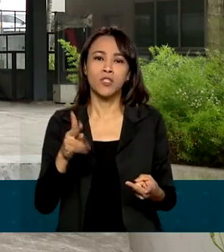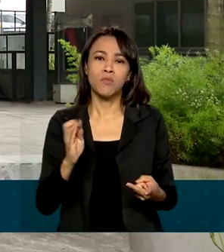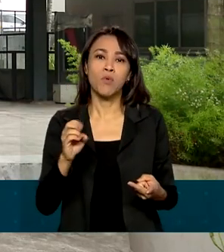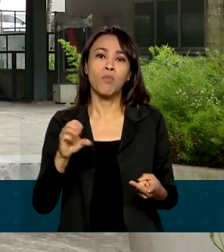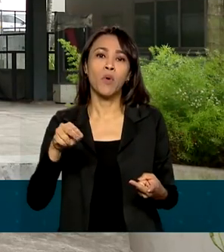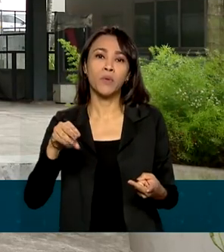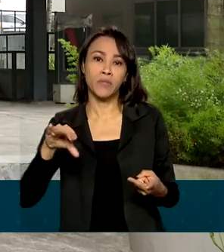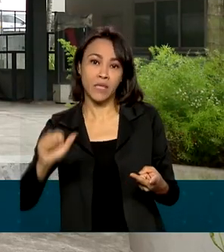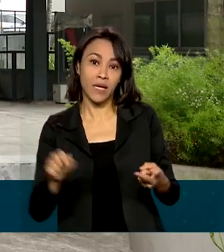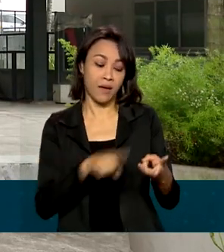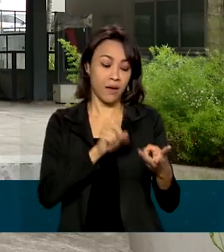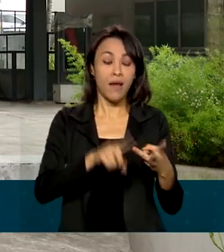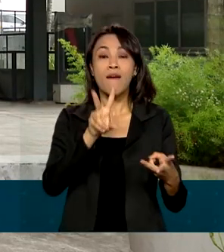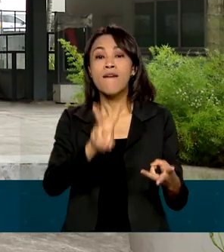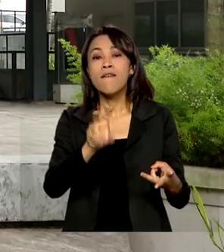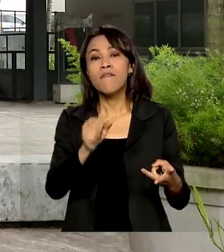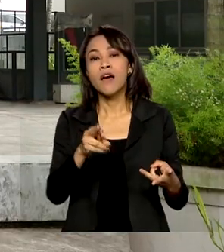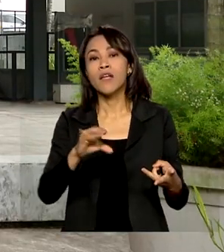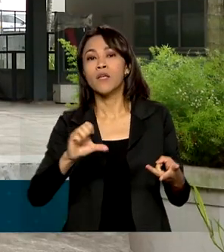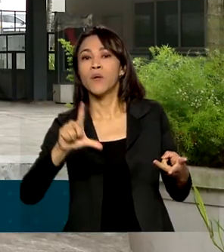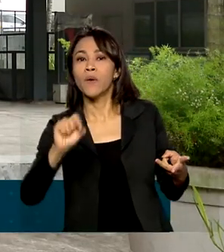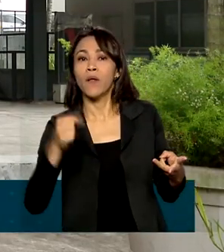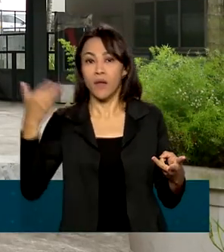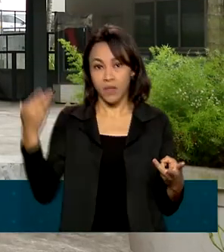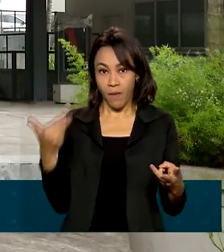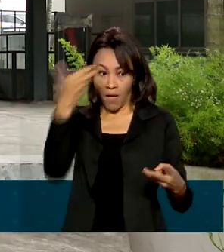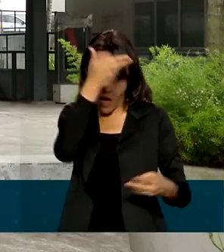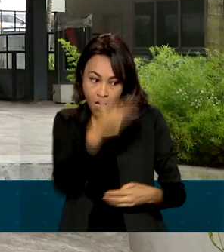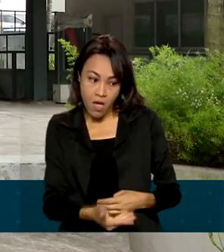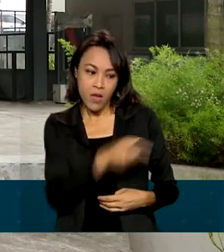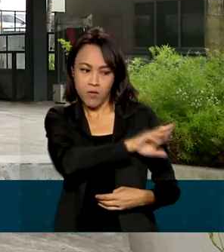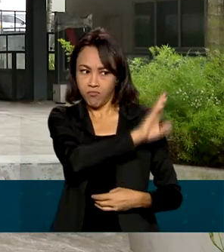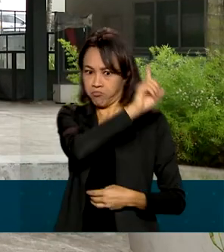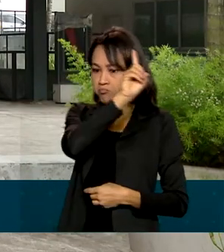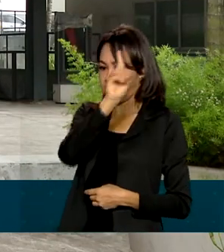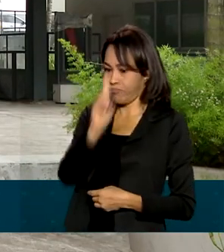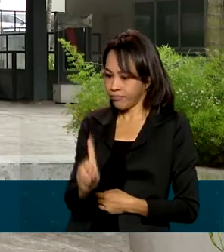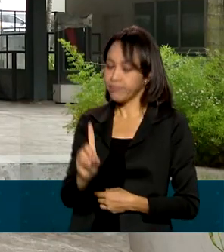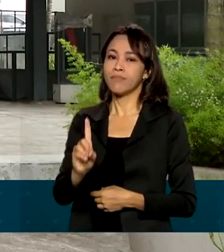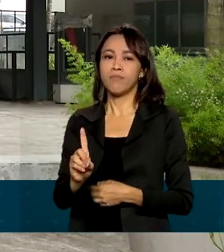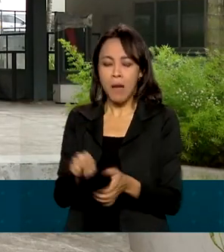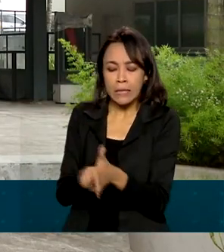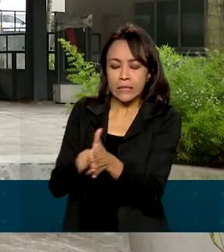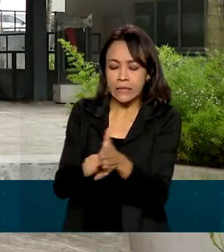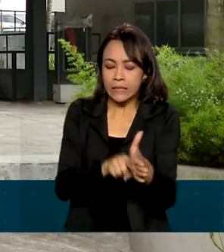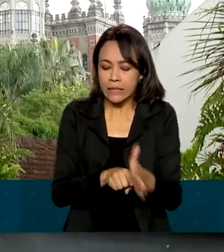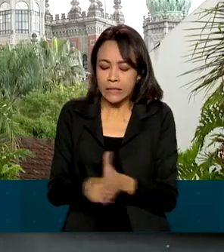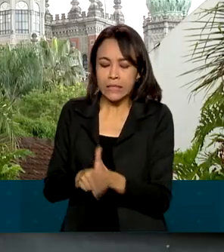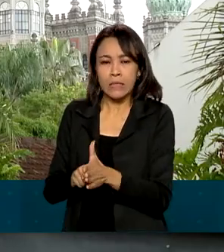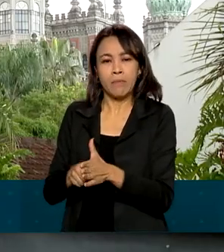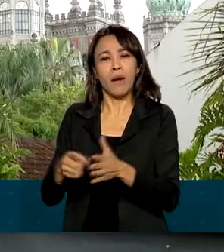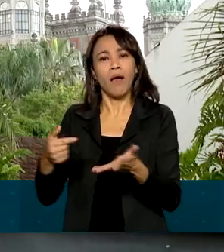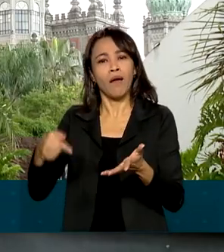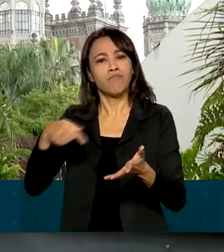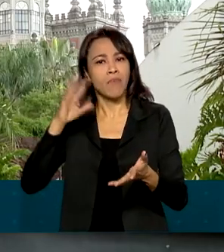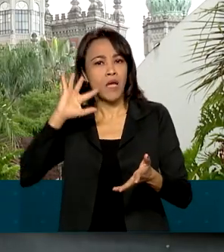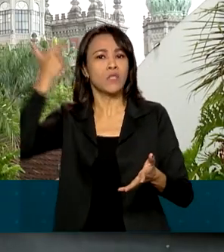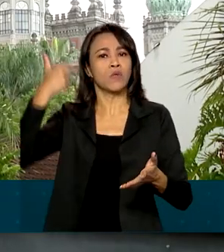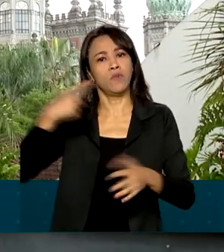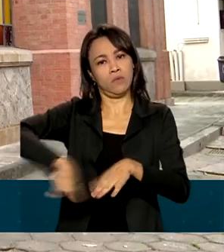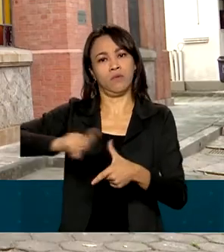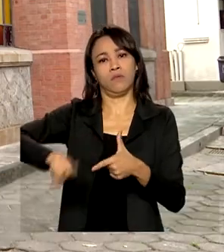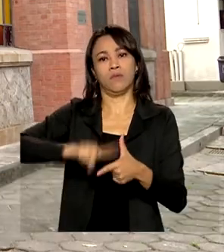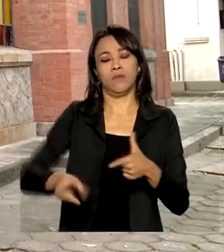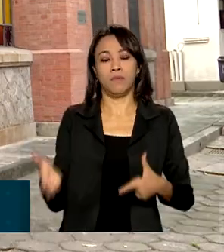Oswaldo Cruz, ele vem exatamente com a missão de combater esses problemas. Toda a história da